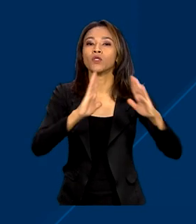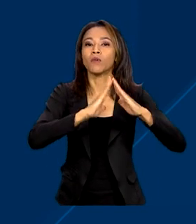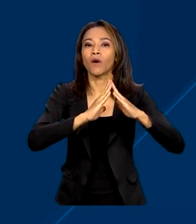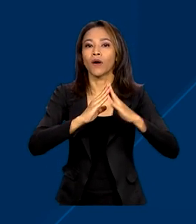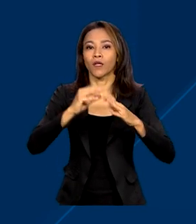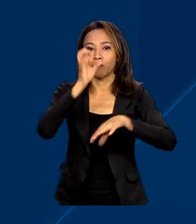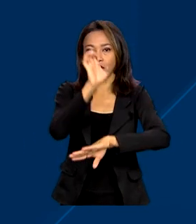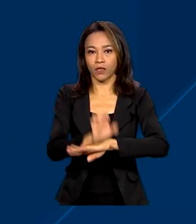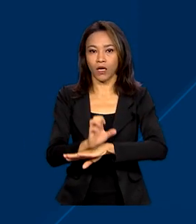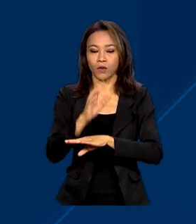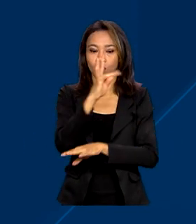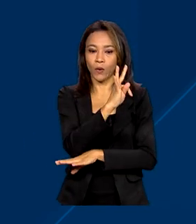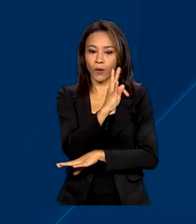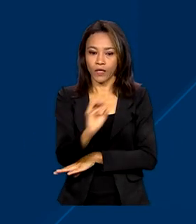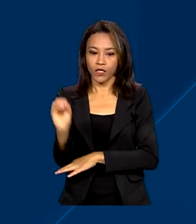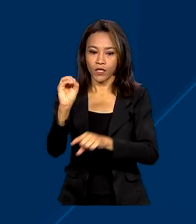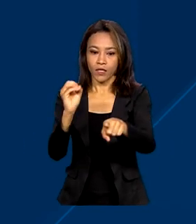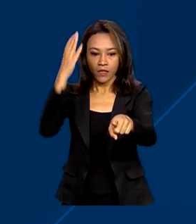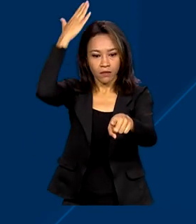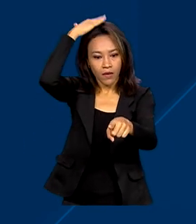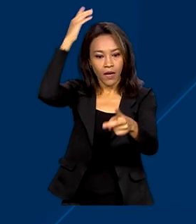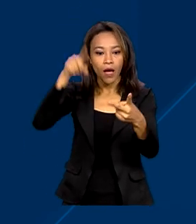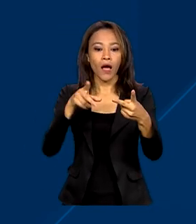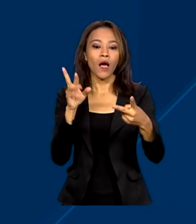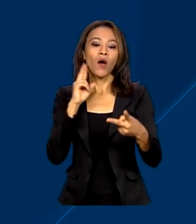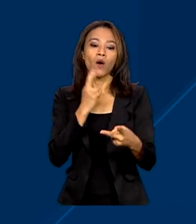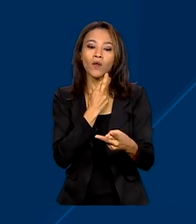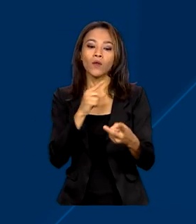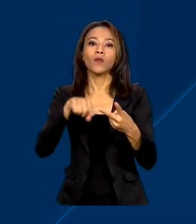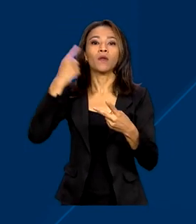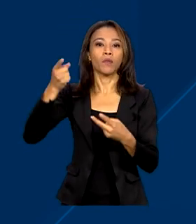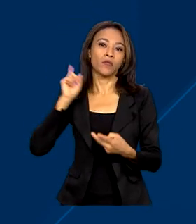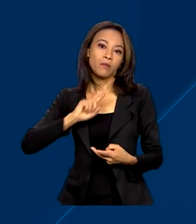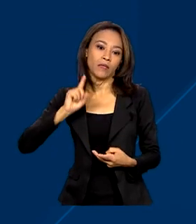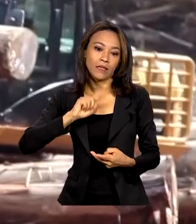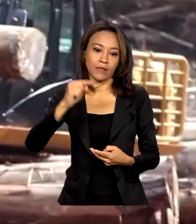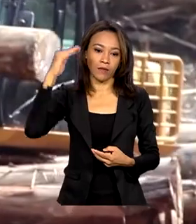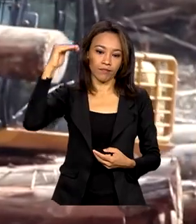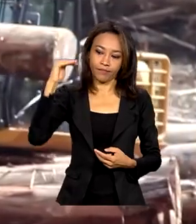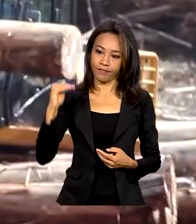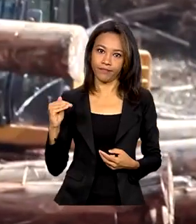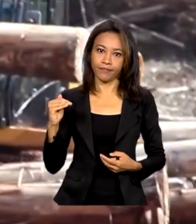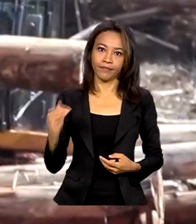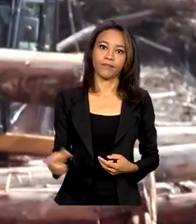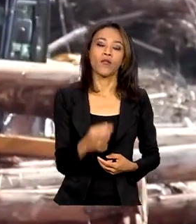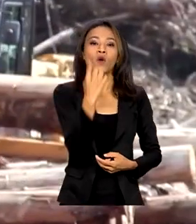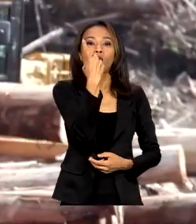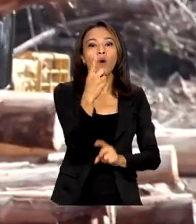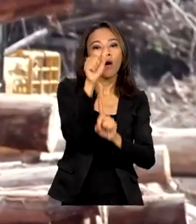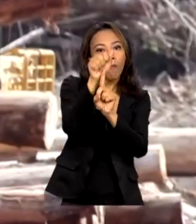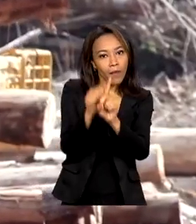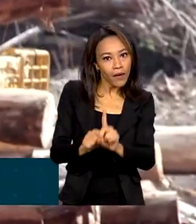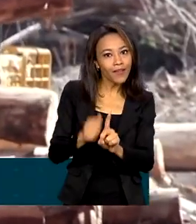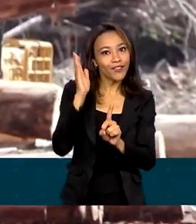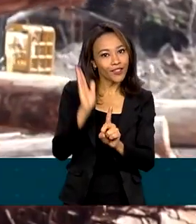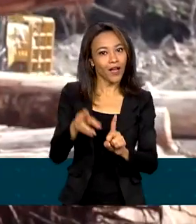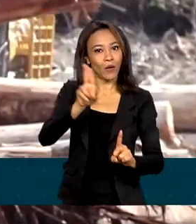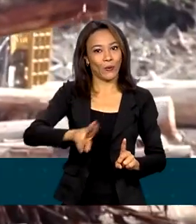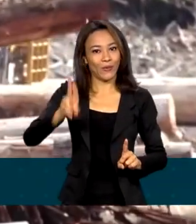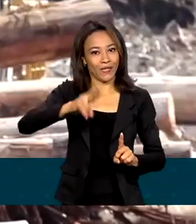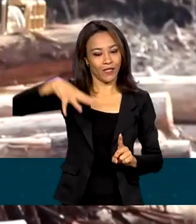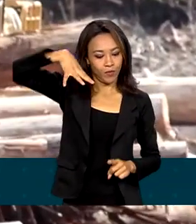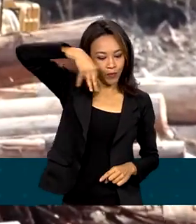Tocantins, seguido pelo Pará, Rondônia e Minas Gerais. Em um mês de funcionamento, os